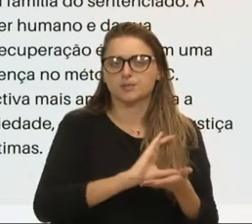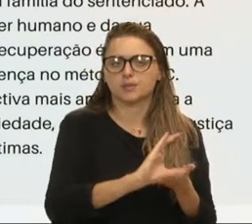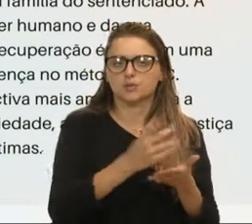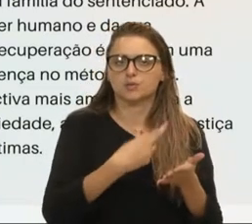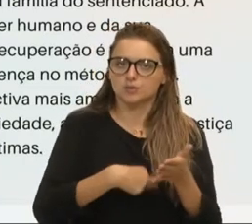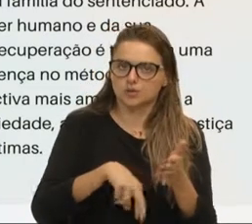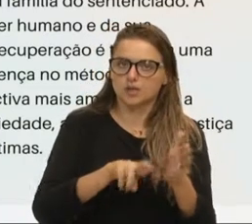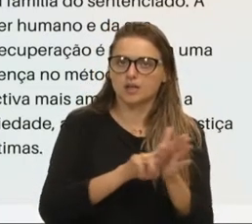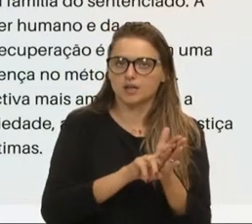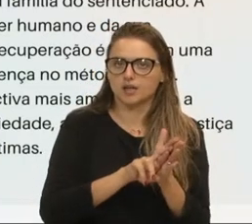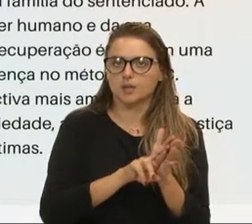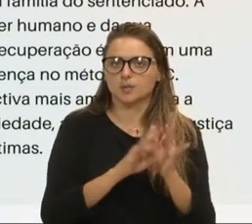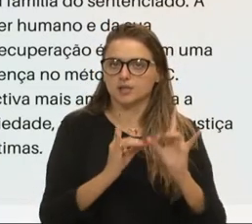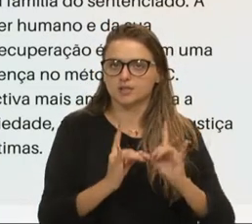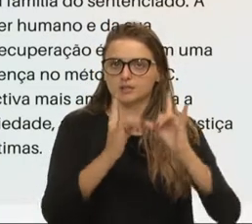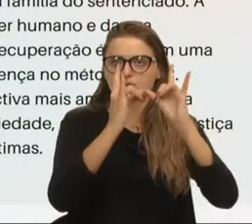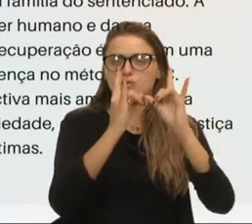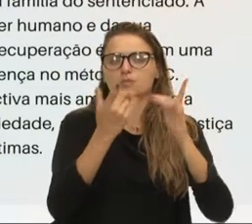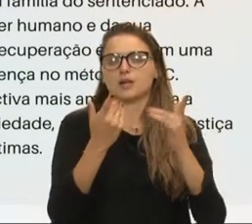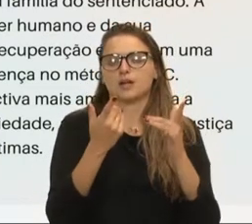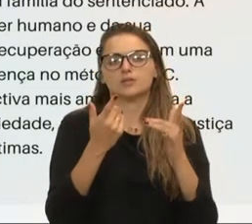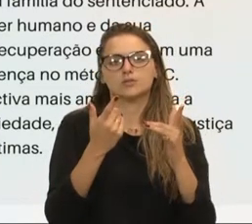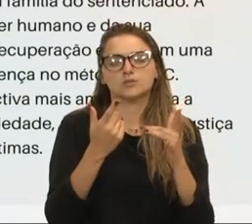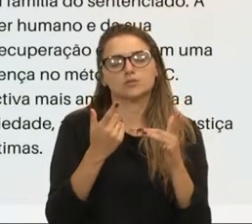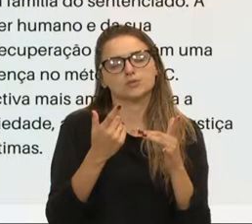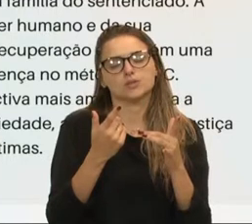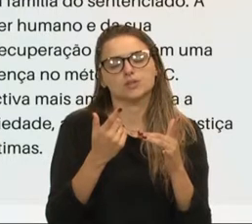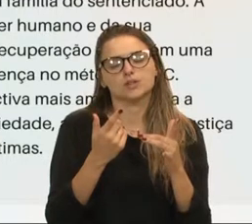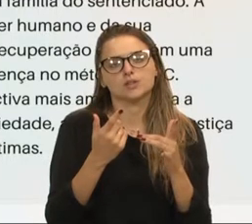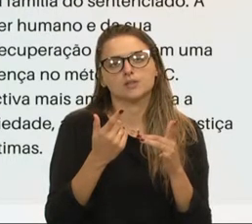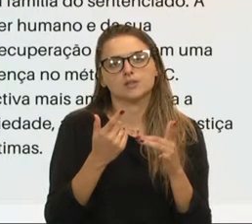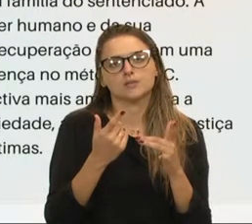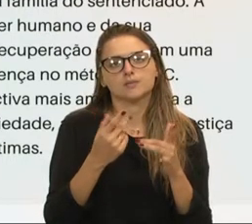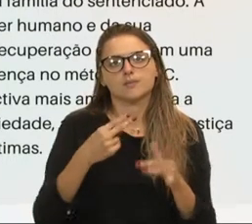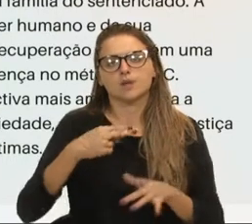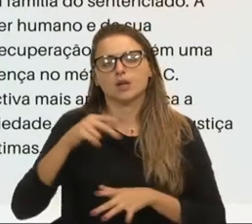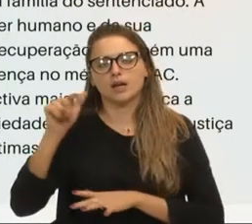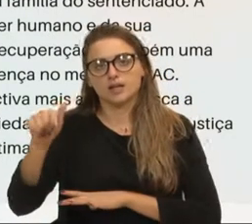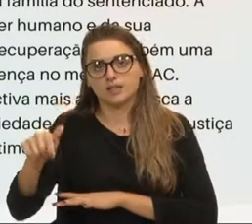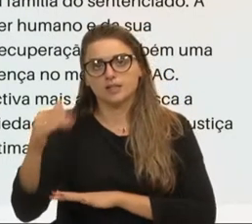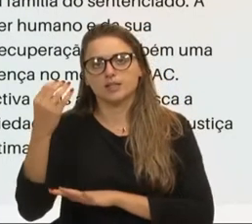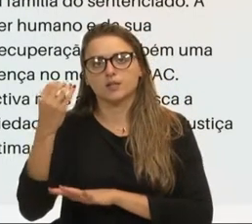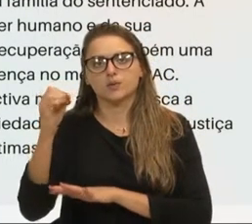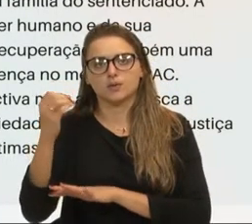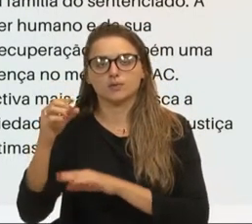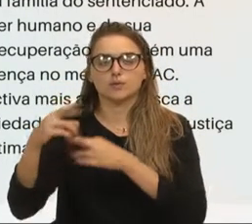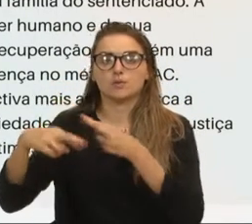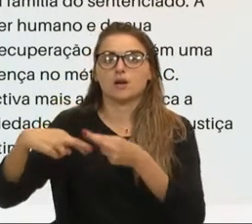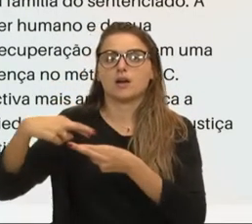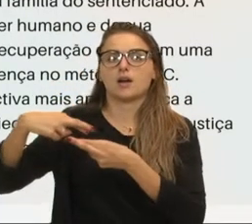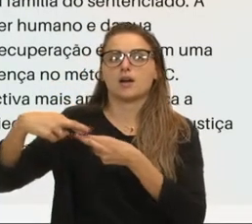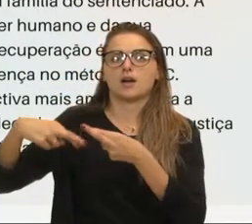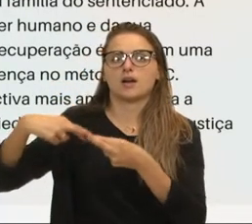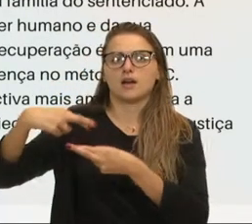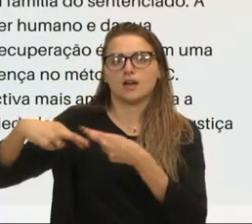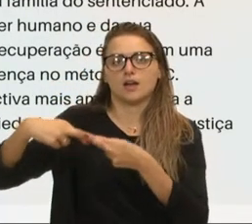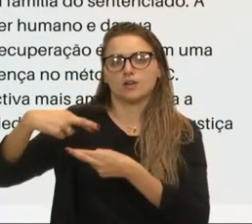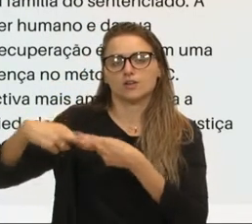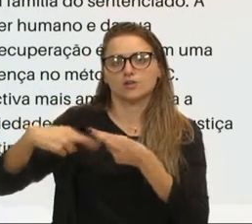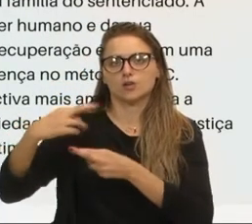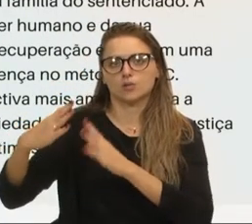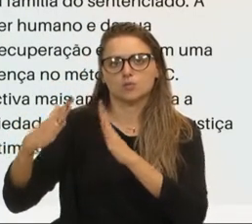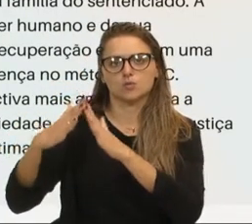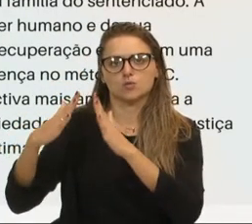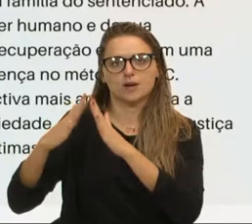recuperação de prédios, e ele participa, o nosso aqui de Porto Alegre. Então, foi uma reforma de uma